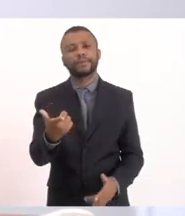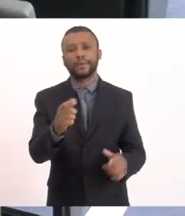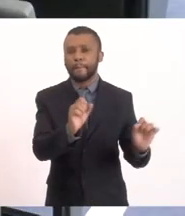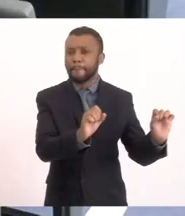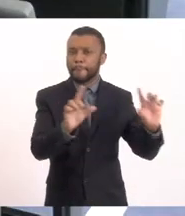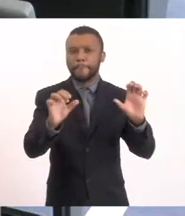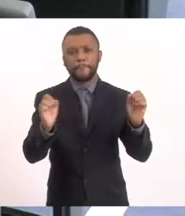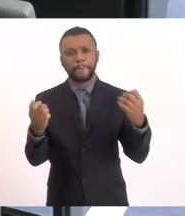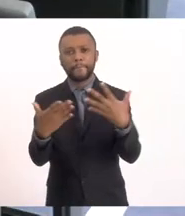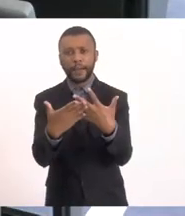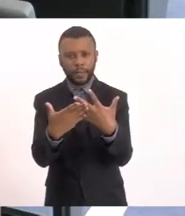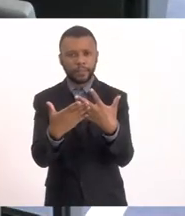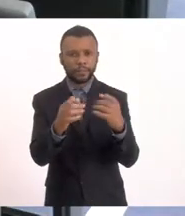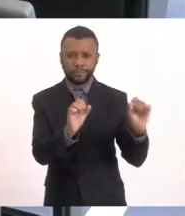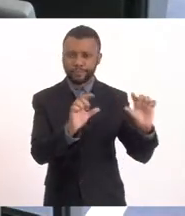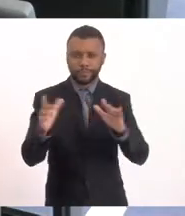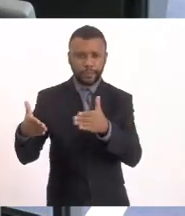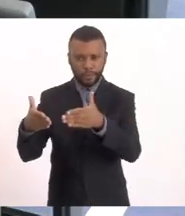deputado.